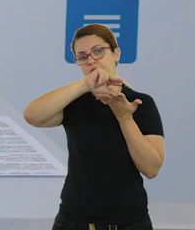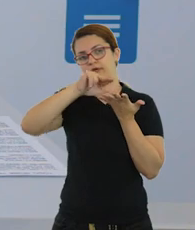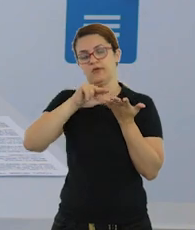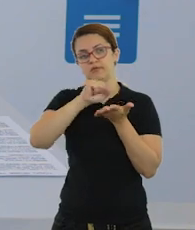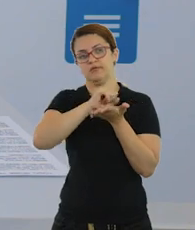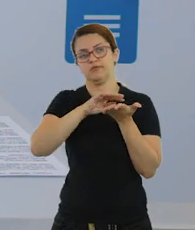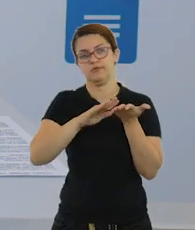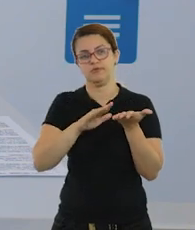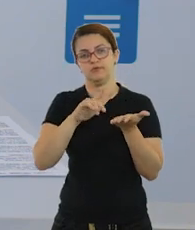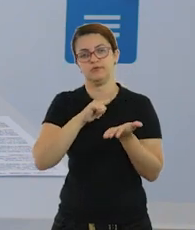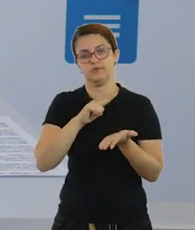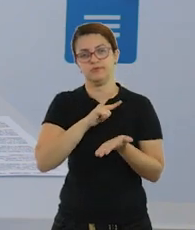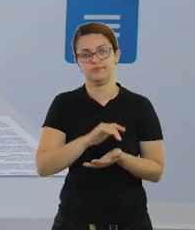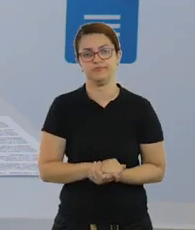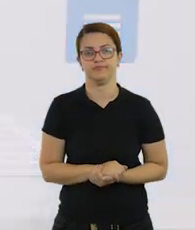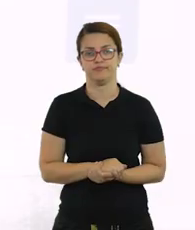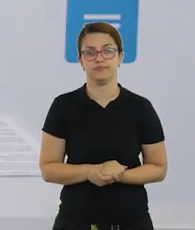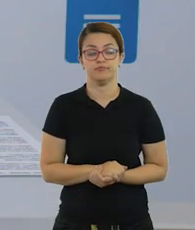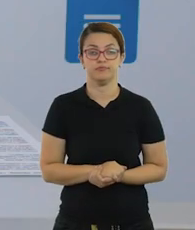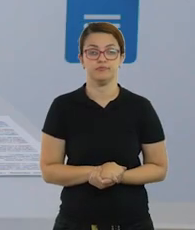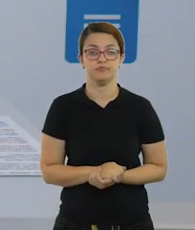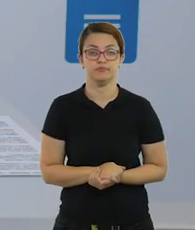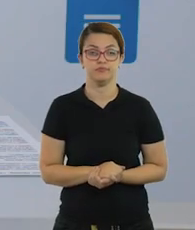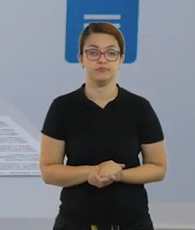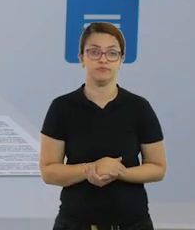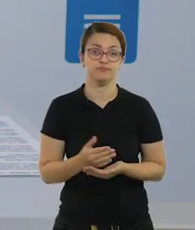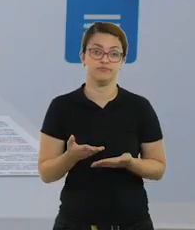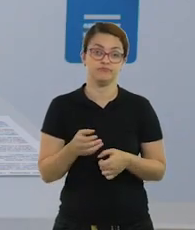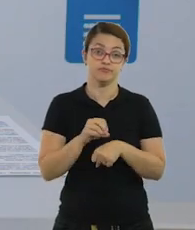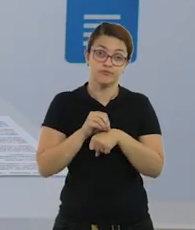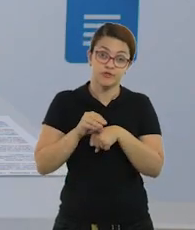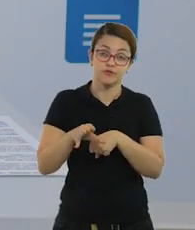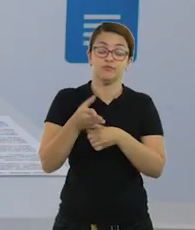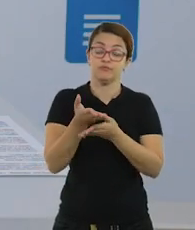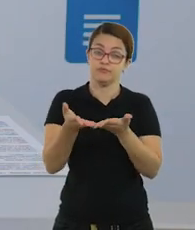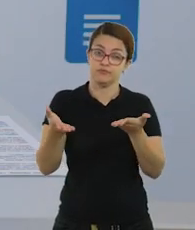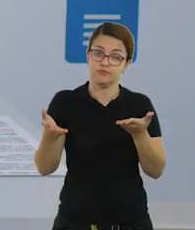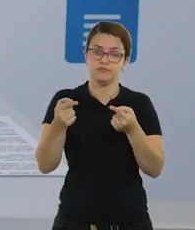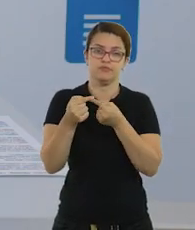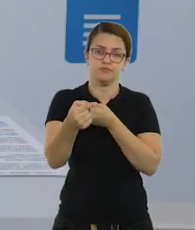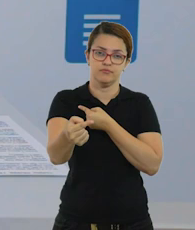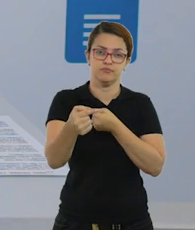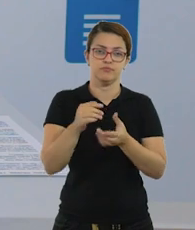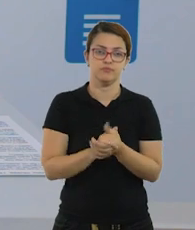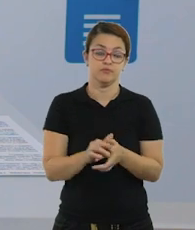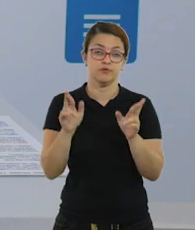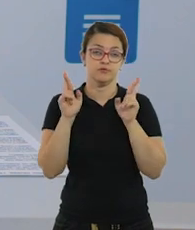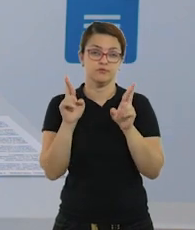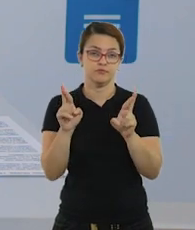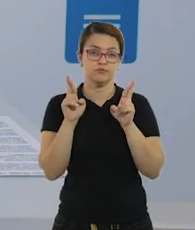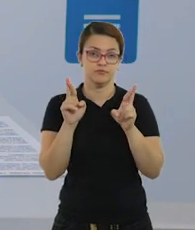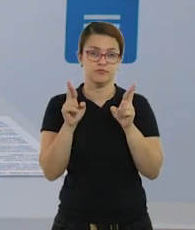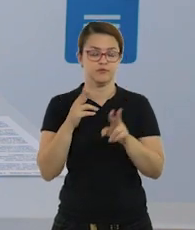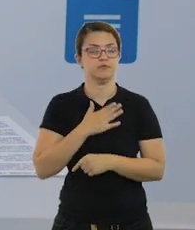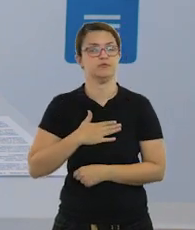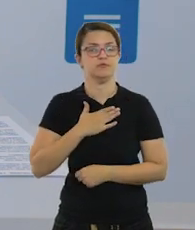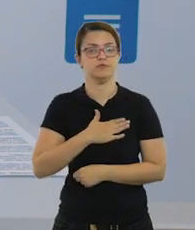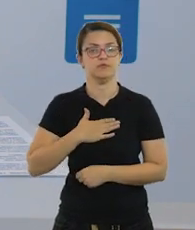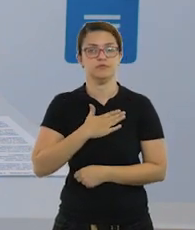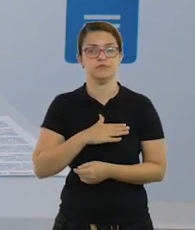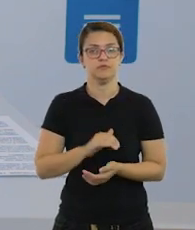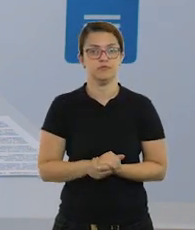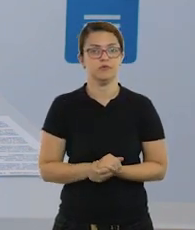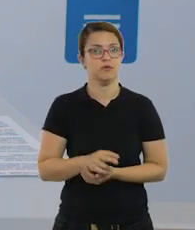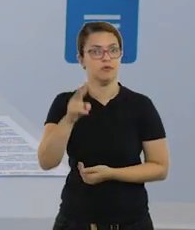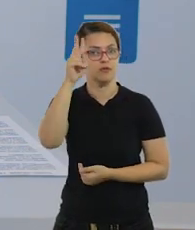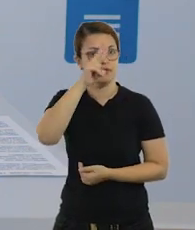de exploração nesse tipo de atividade. Bom, pessoal, essas foram as sugestões de atividade para essa semana. Eu espero que vocês tenham